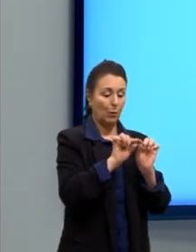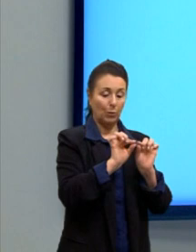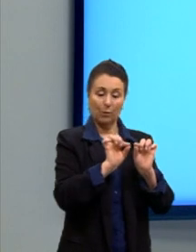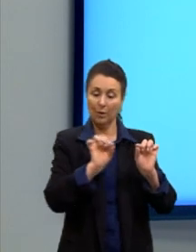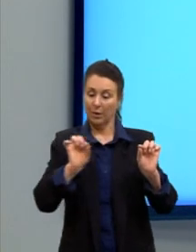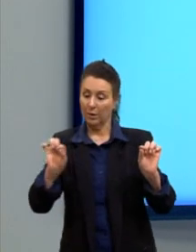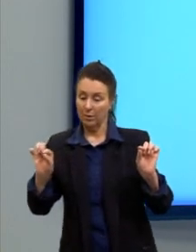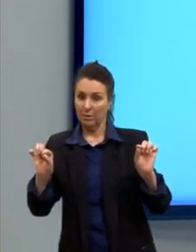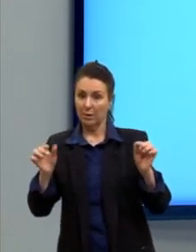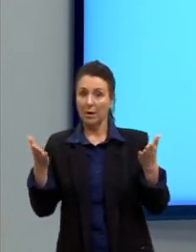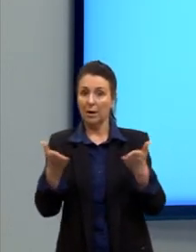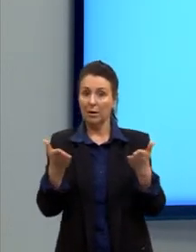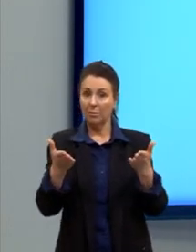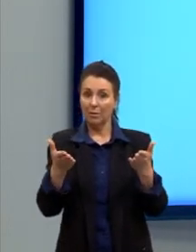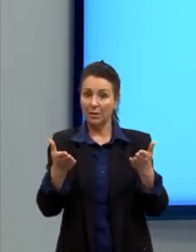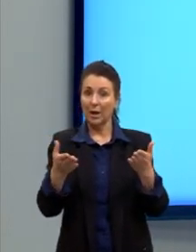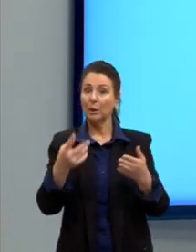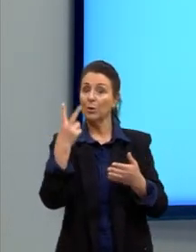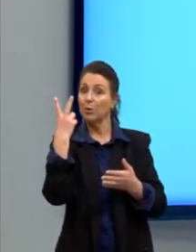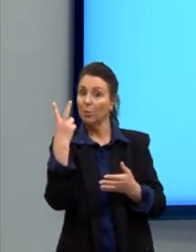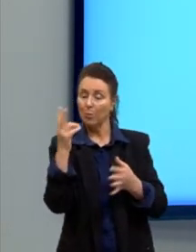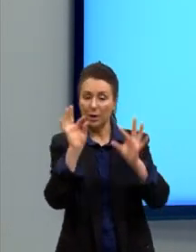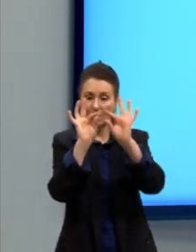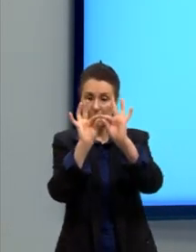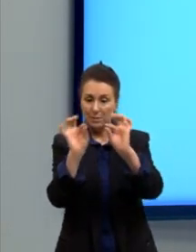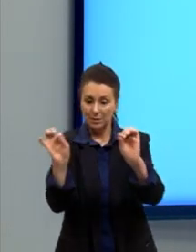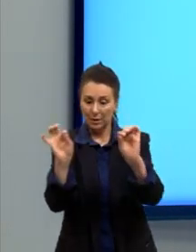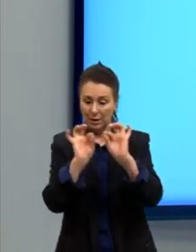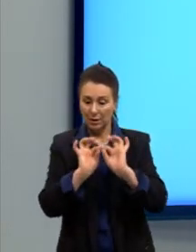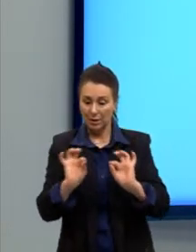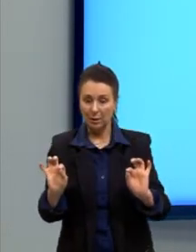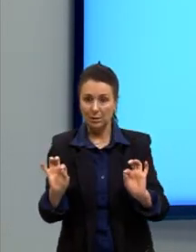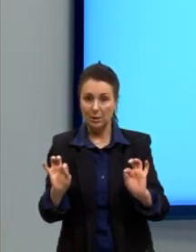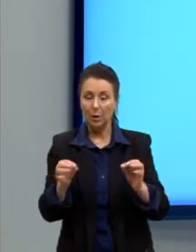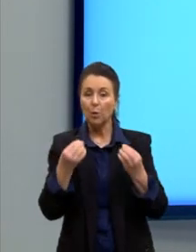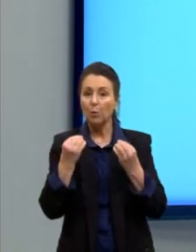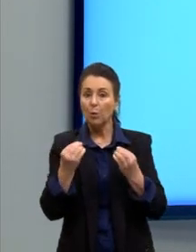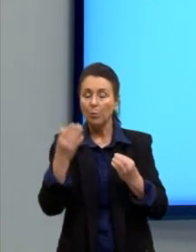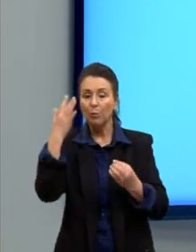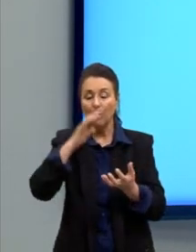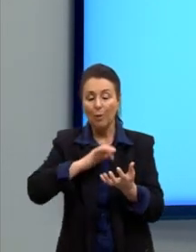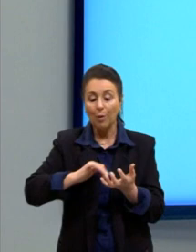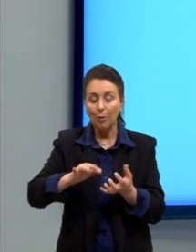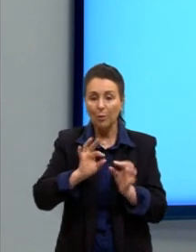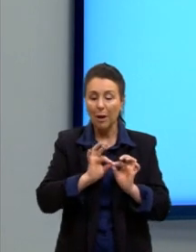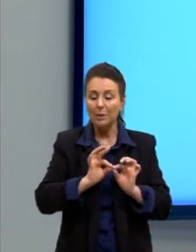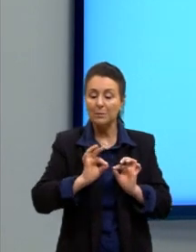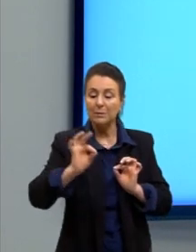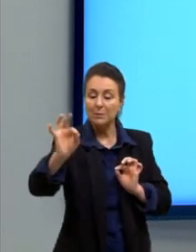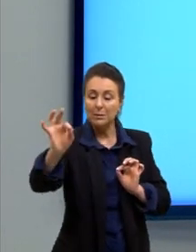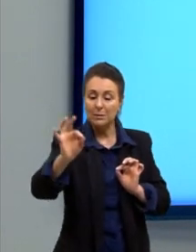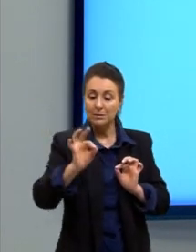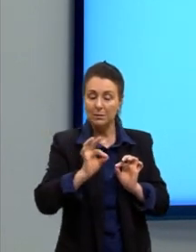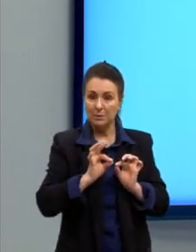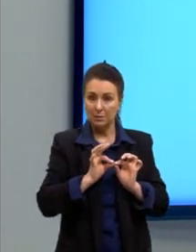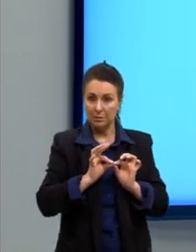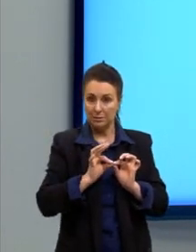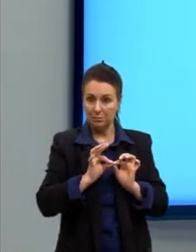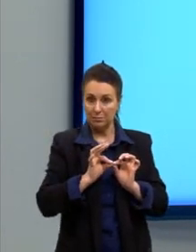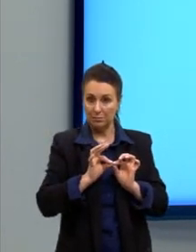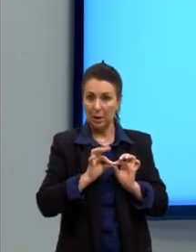próximo passo é, tendo duas retas, como que eu calculo a distância? E aí nós vamos considerar três